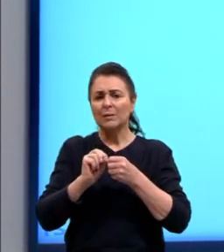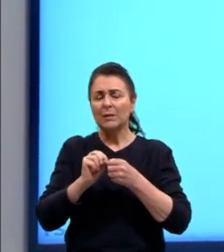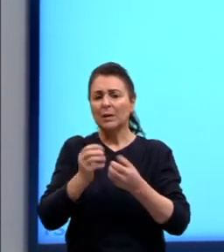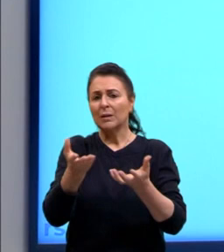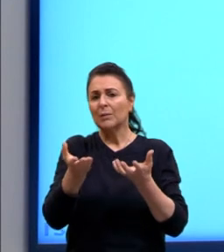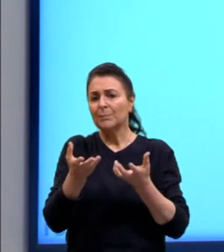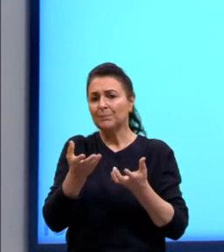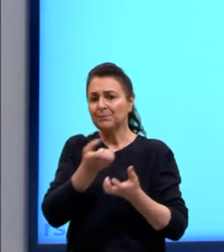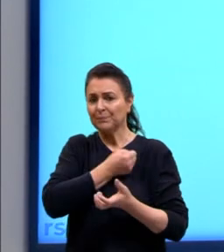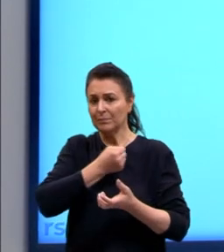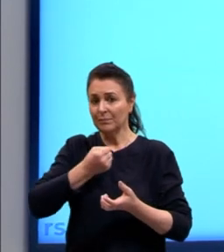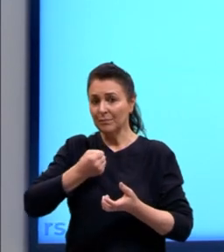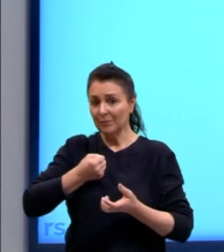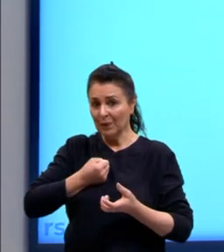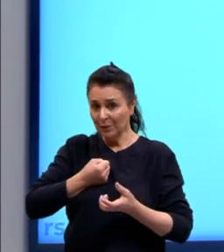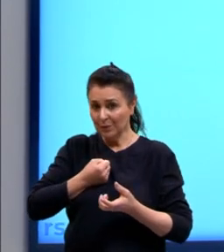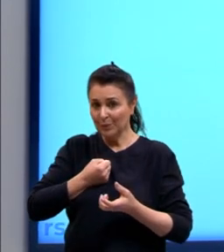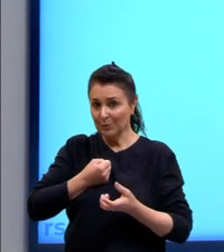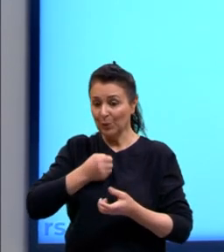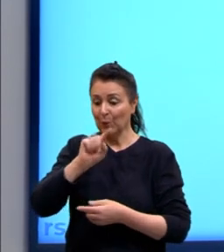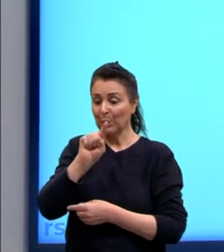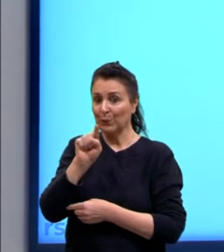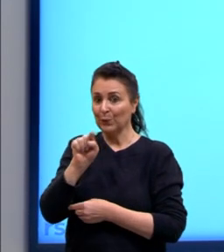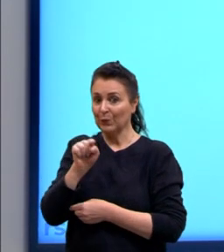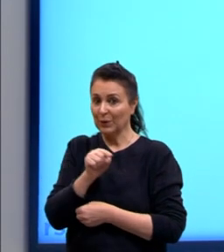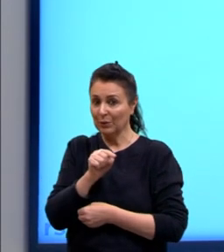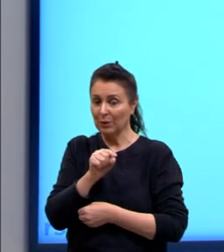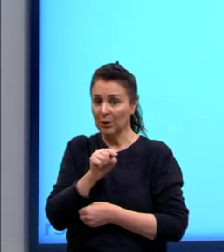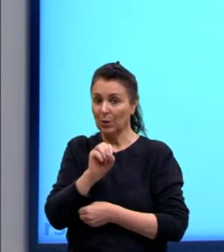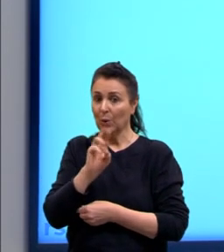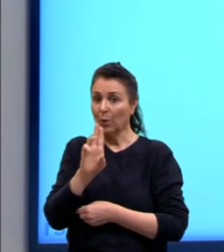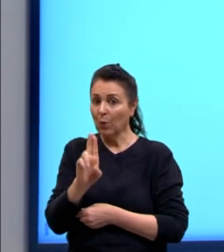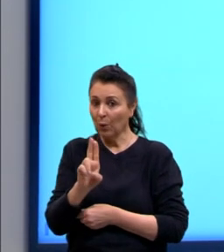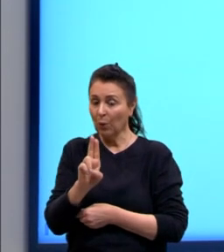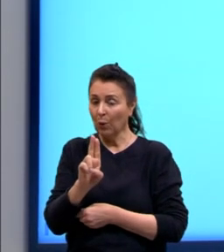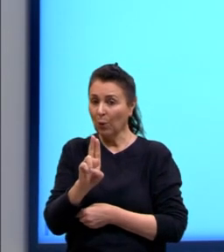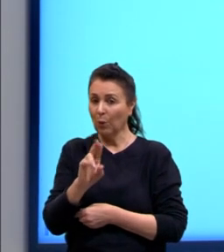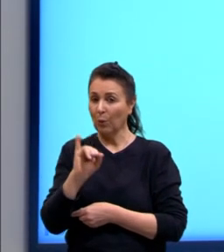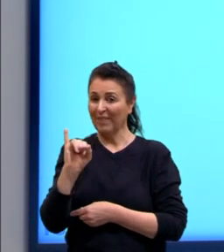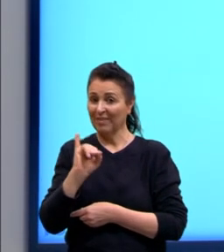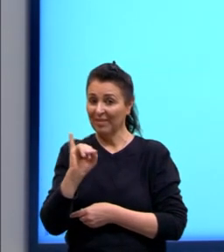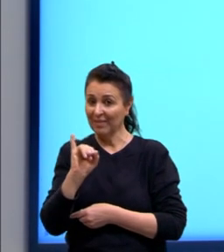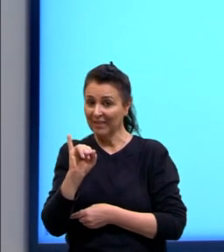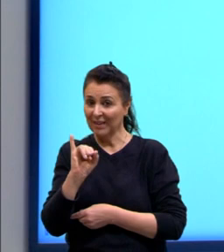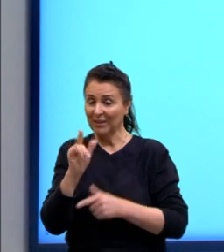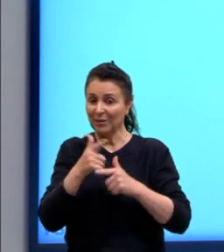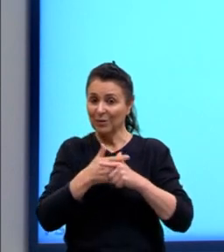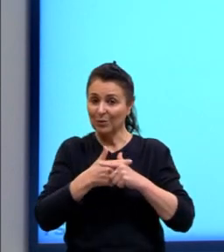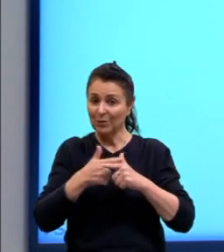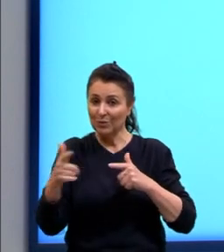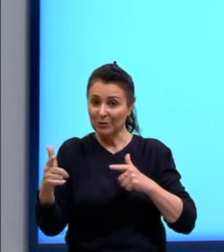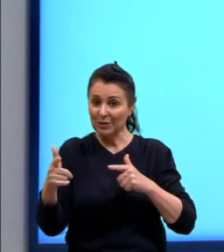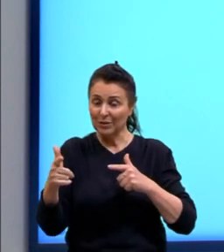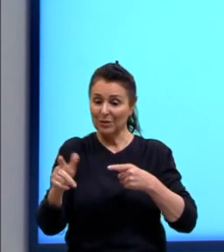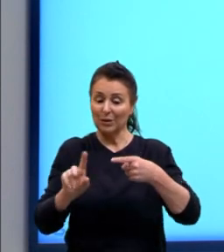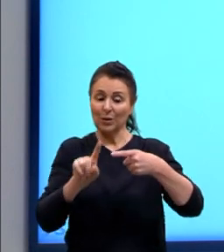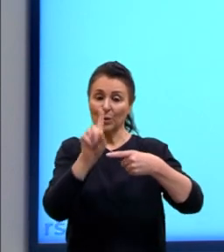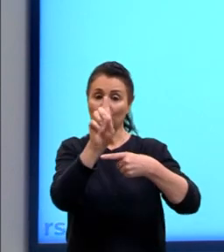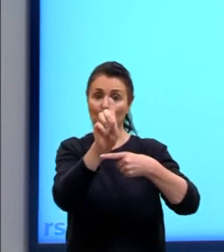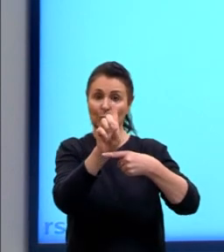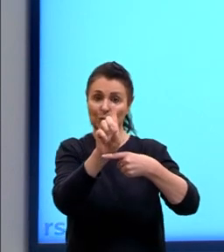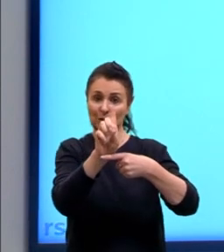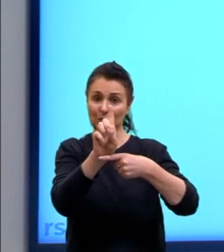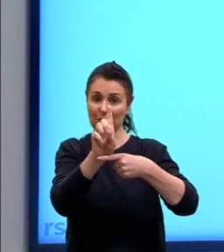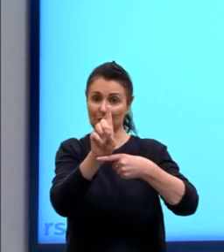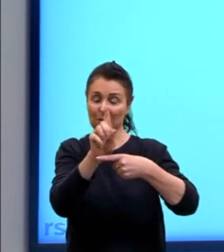na forma de número com vírgula, ou na forma inteira, nós precisamos dividir o numerador pelo